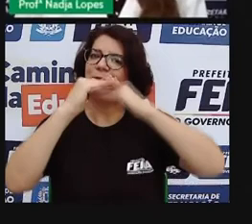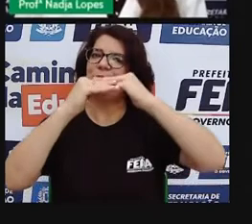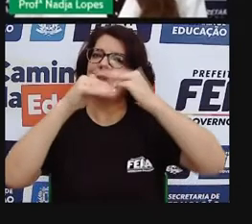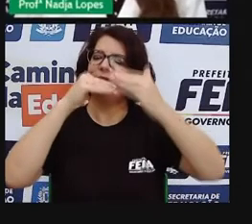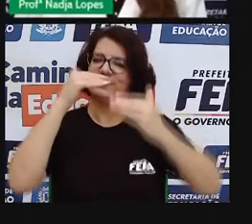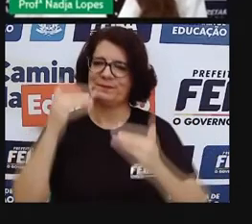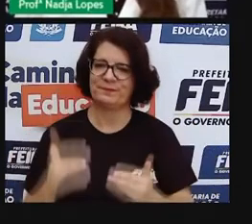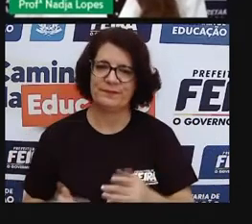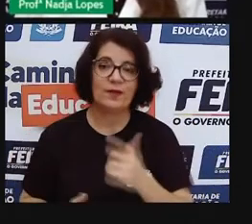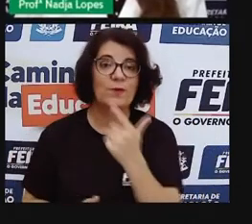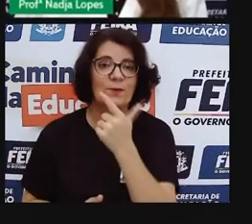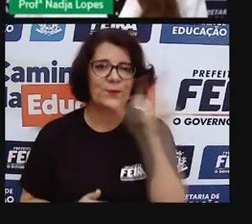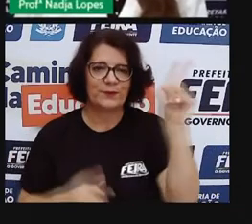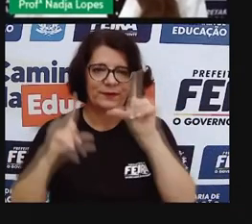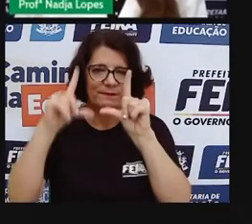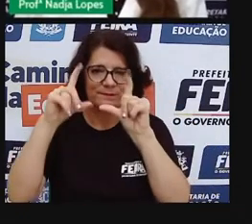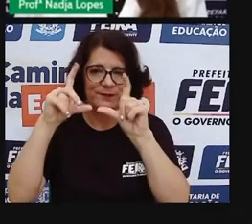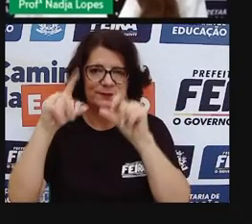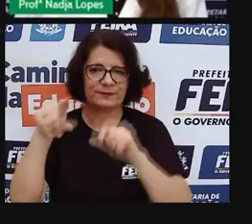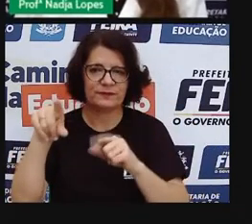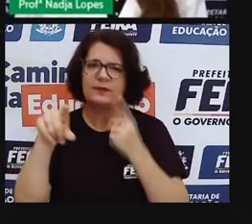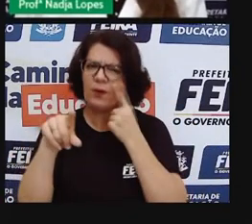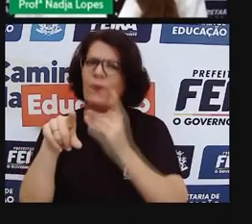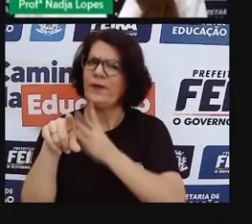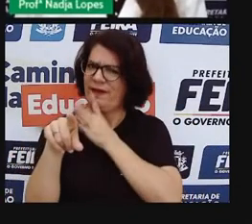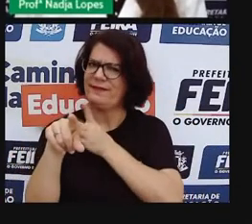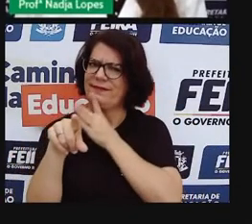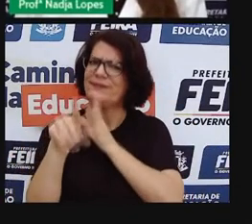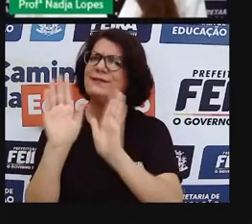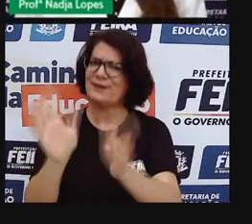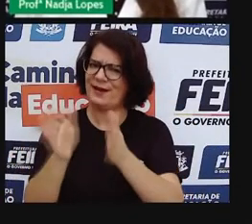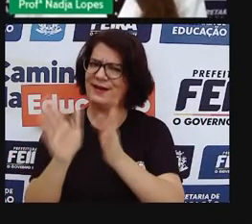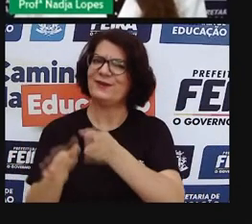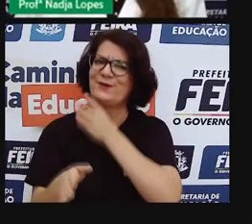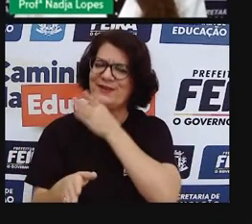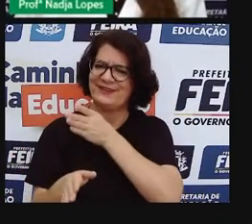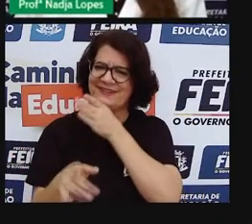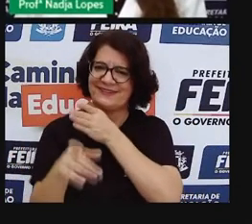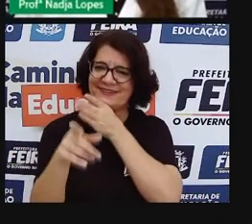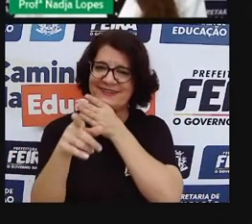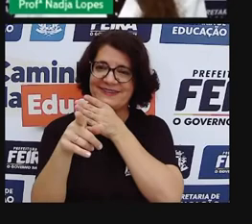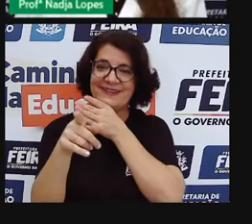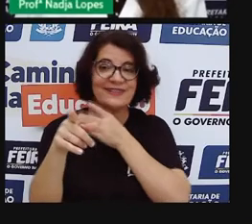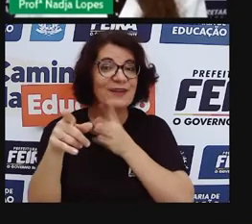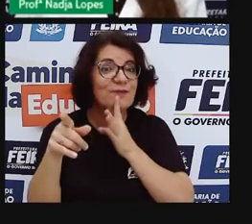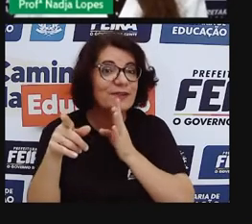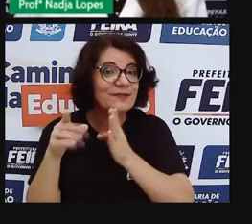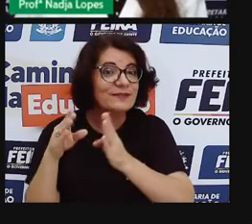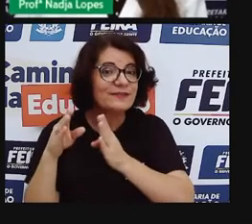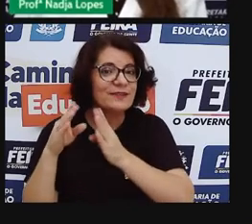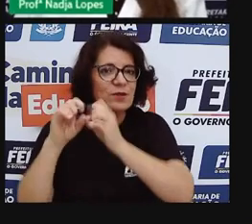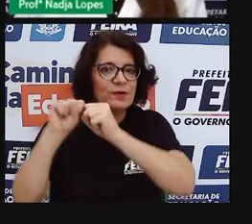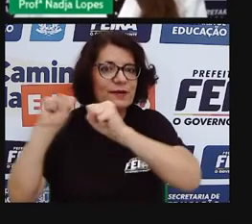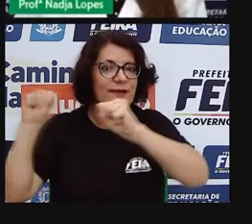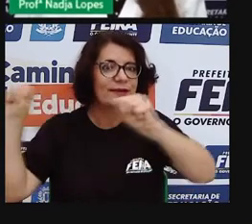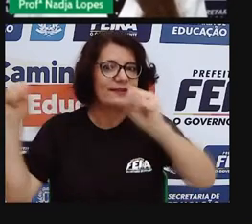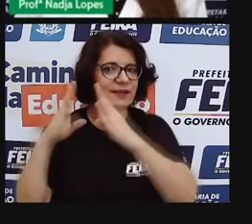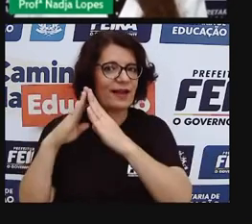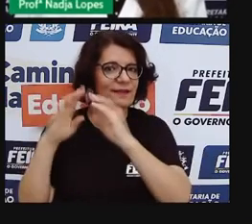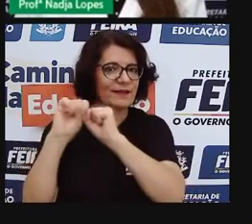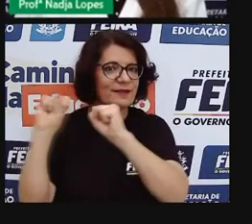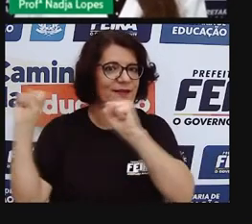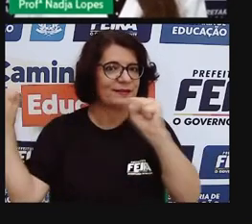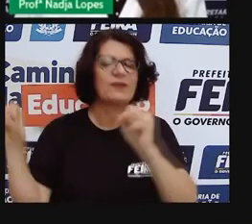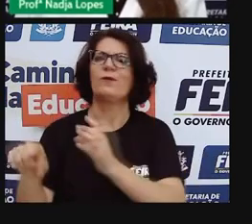Temos outra imagem. Eu acho que vocês reconhecem, né, esse local. Olha esse prédio. Esse prédio é conhecido.